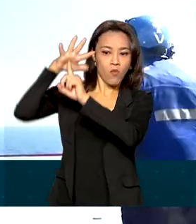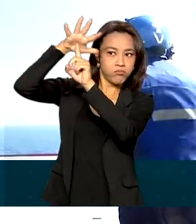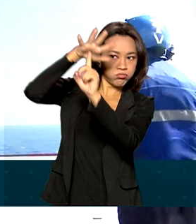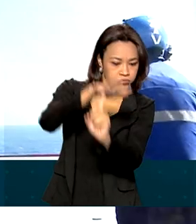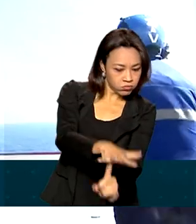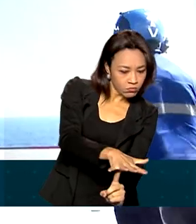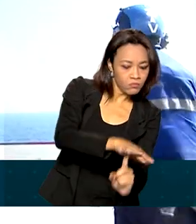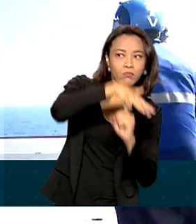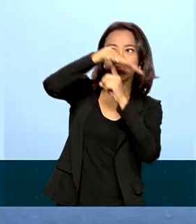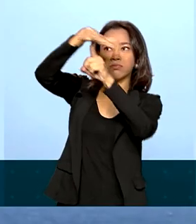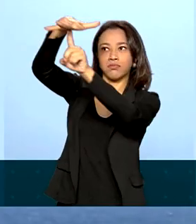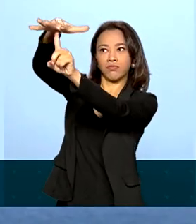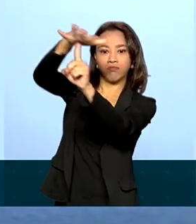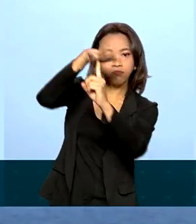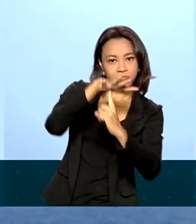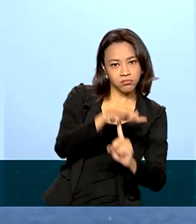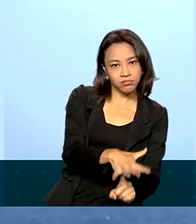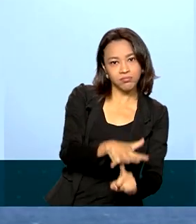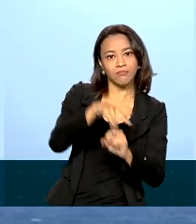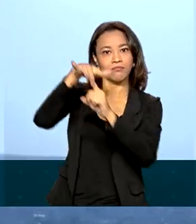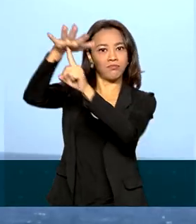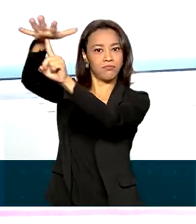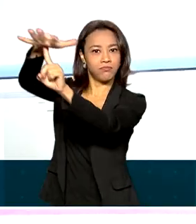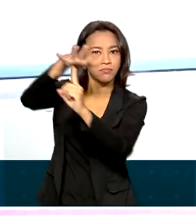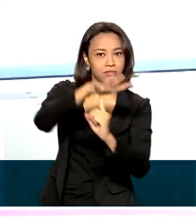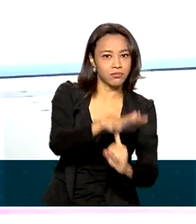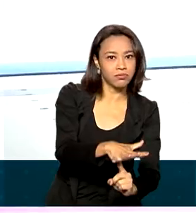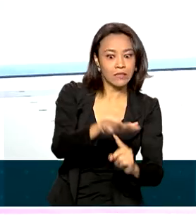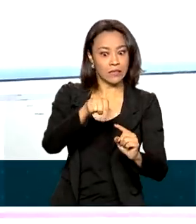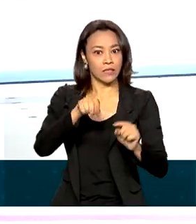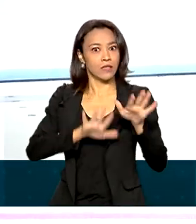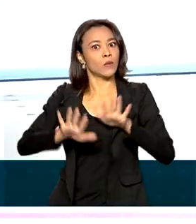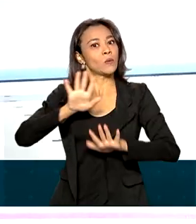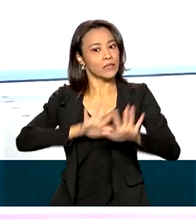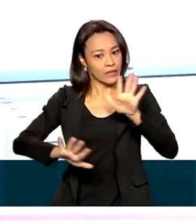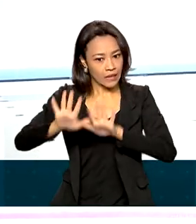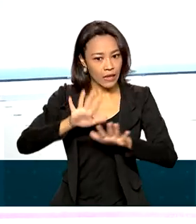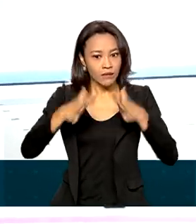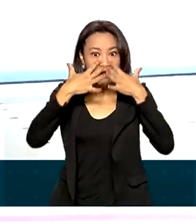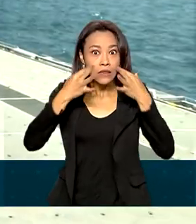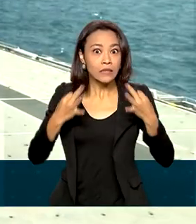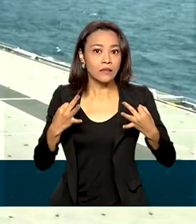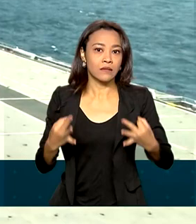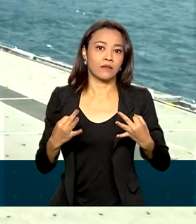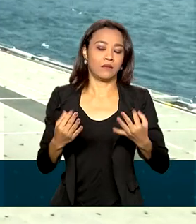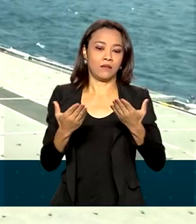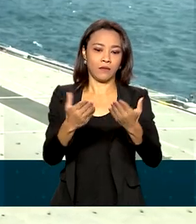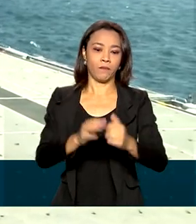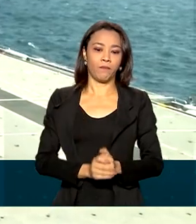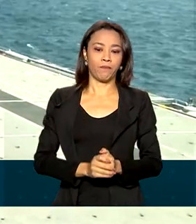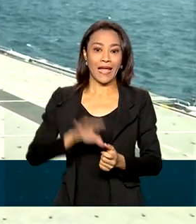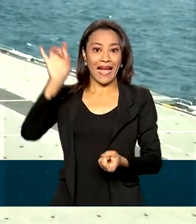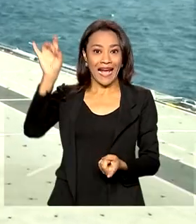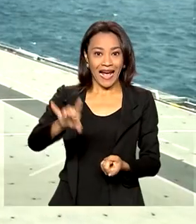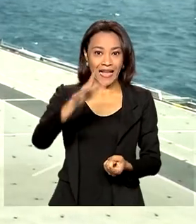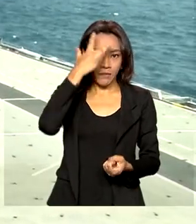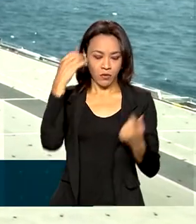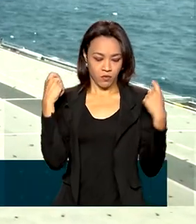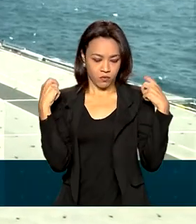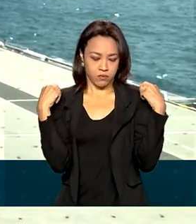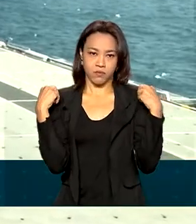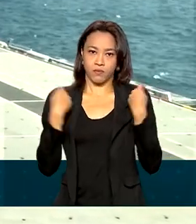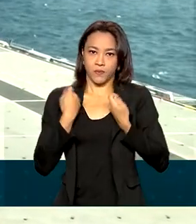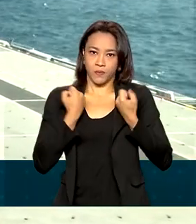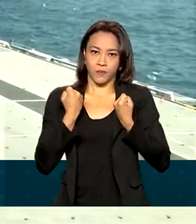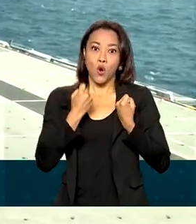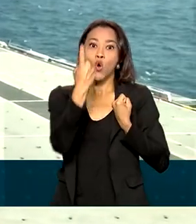decolagem de helicópteros, uma atividade que requer cuidado e atenção. Cada piloto tem uma hora e meia para